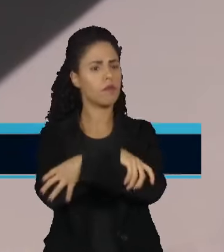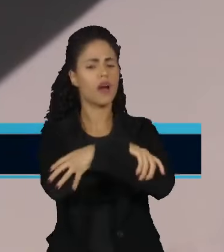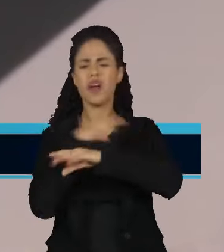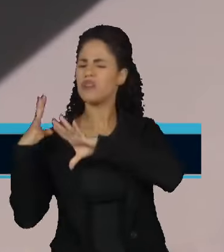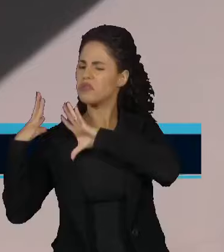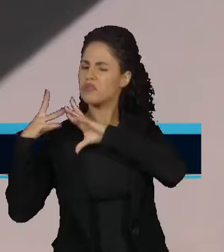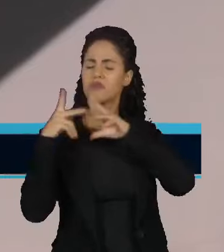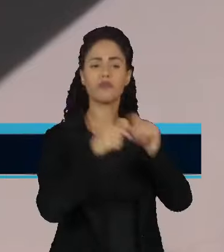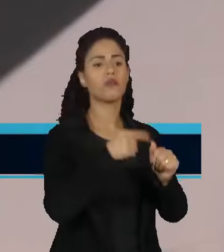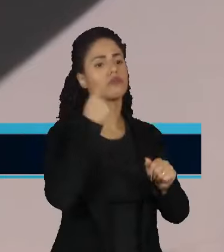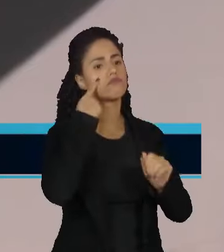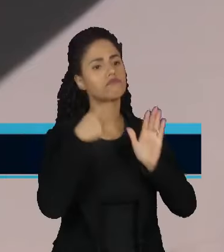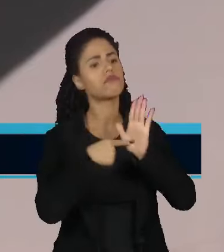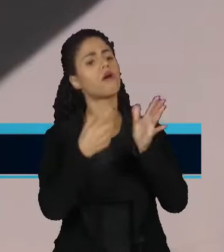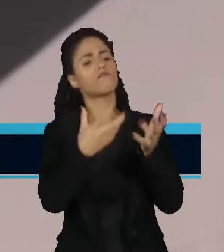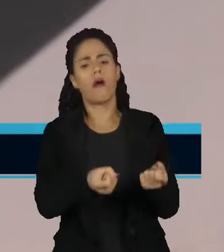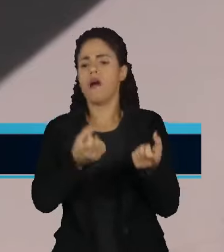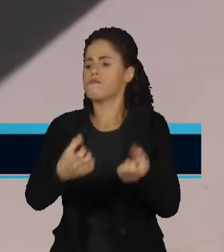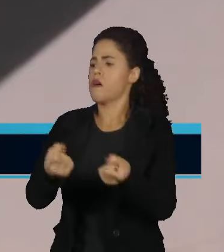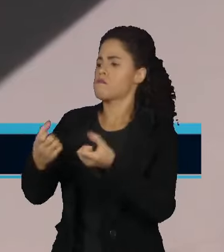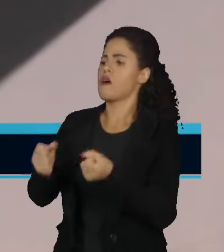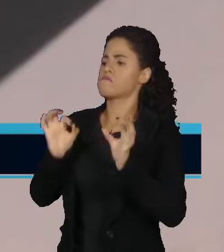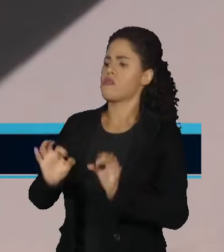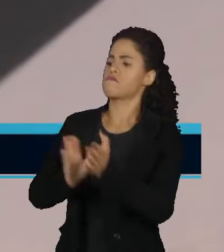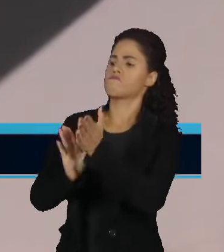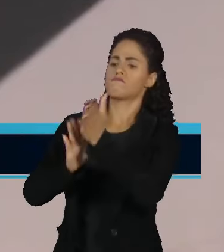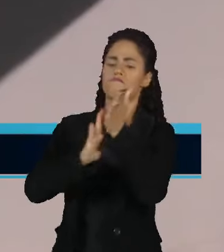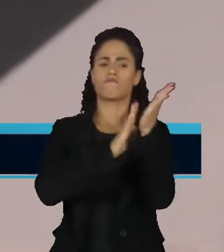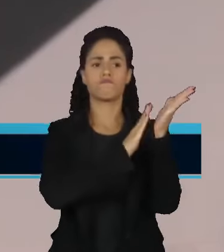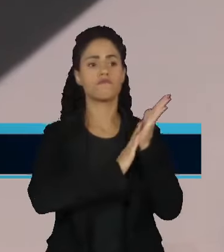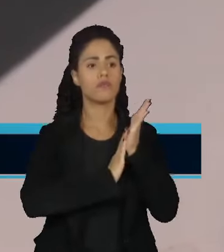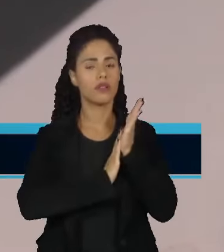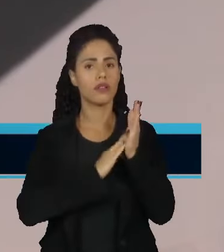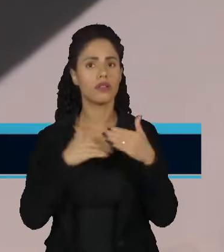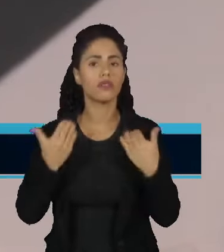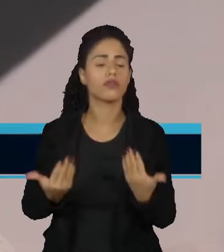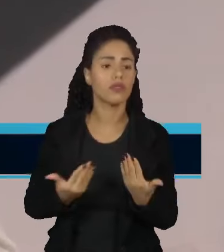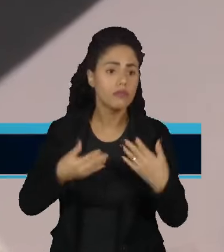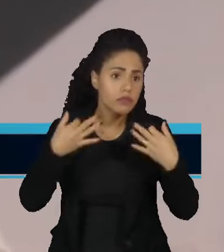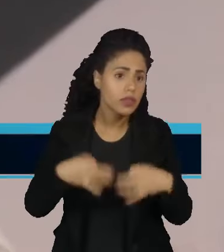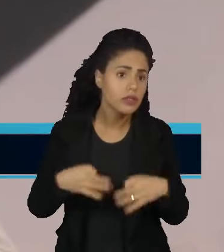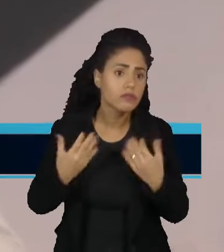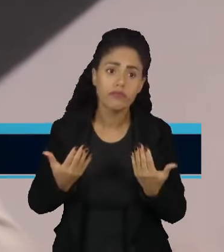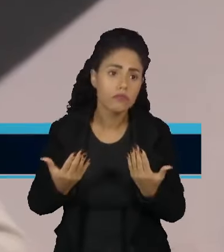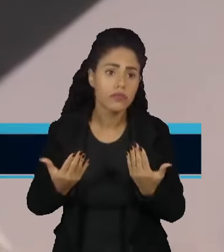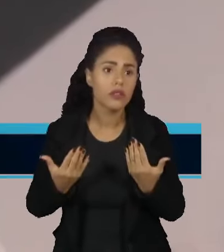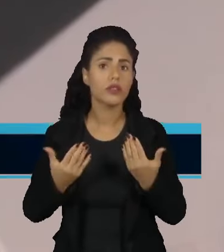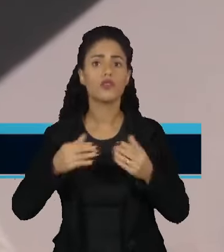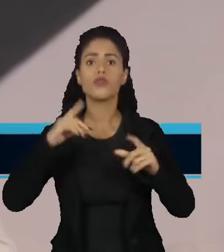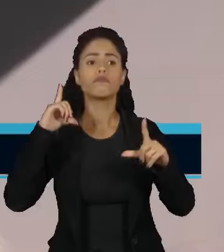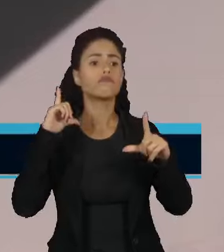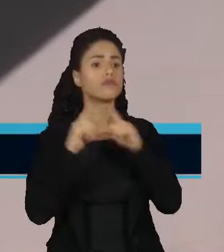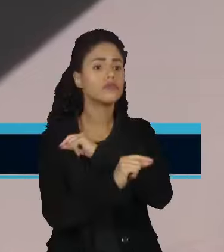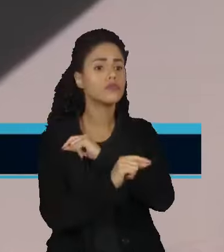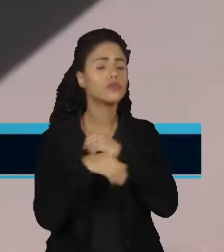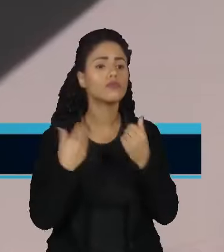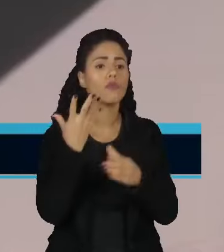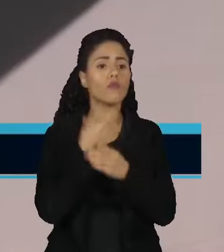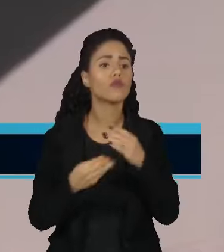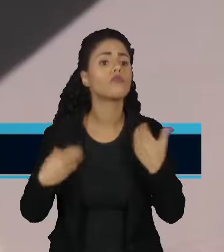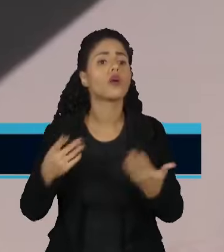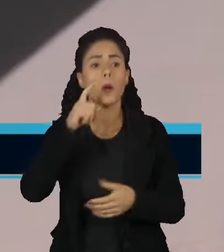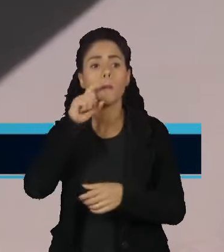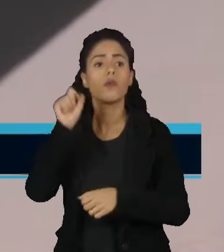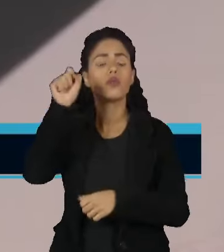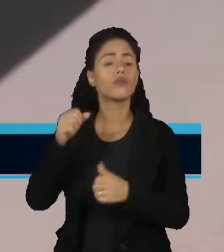disseram que reconhecia ele como, então, o mandatário legítimo. Ele desapareceu, sumiu e o Maduro está aí.